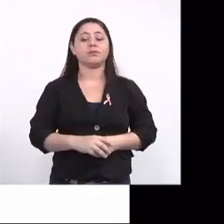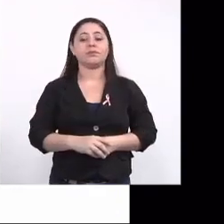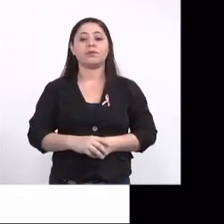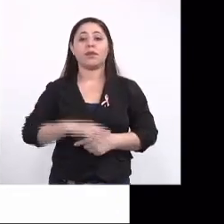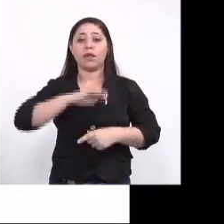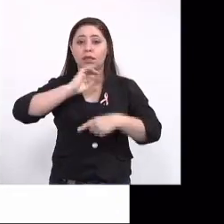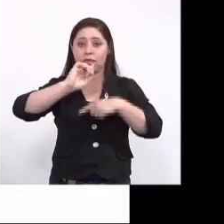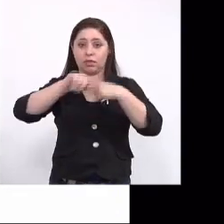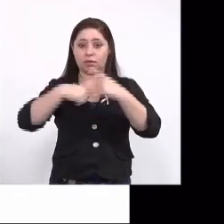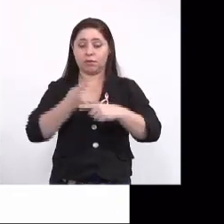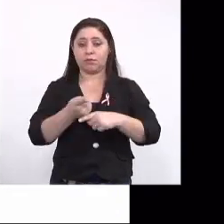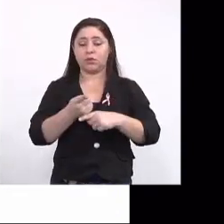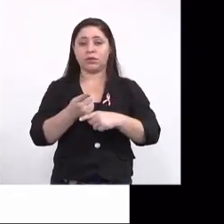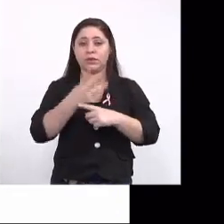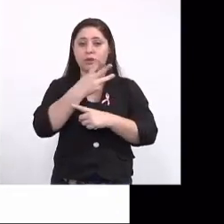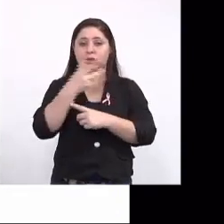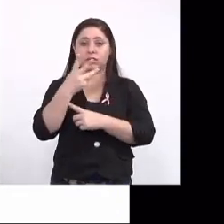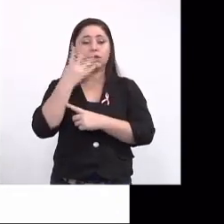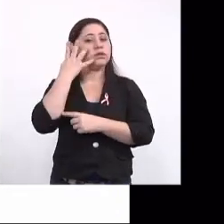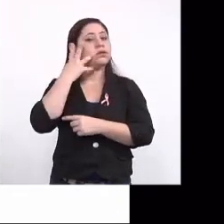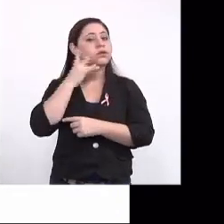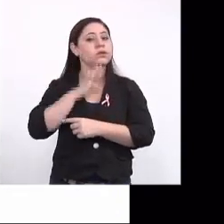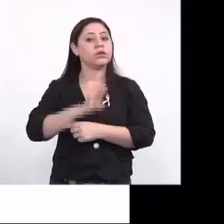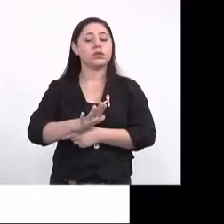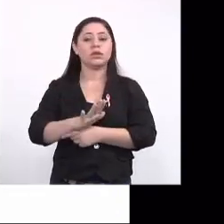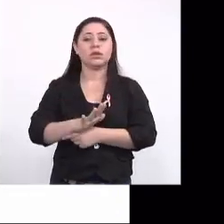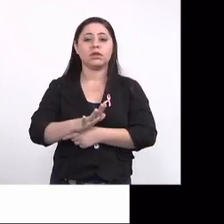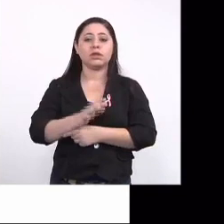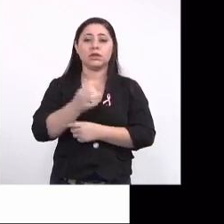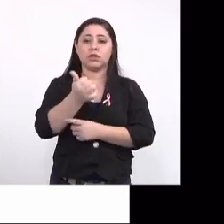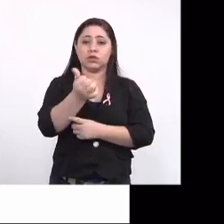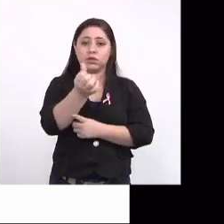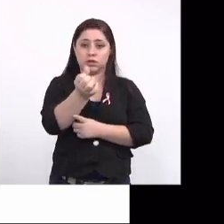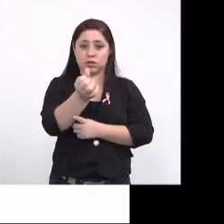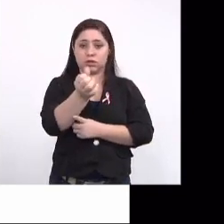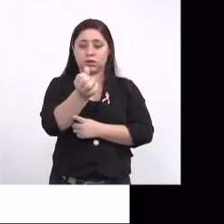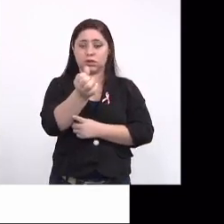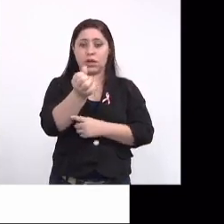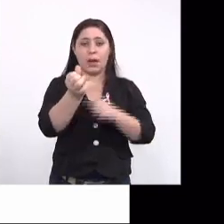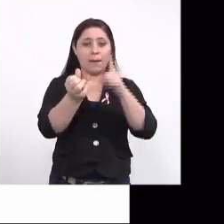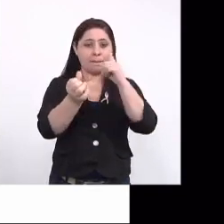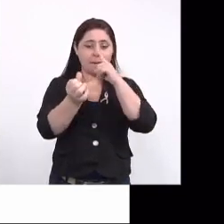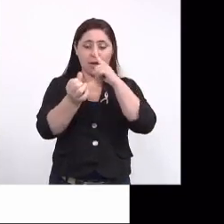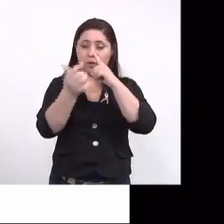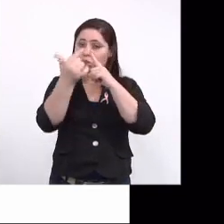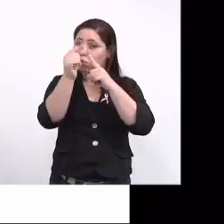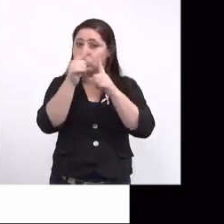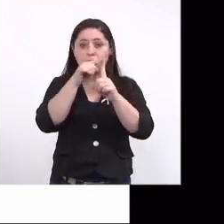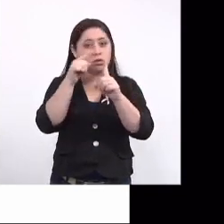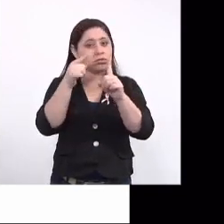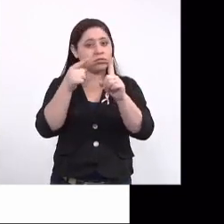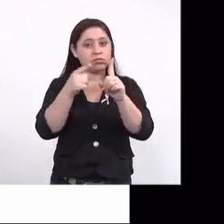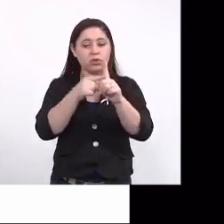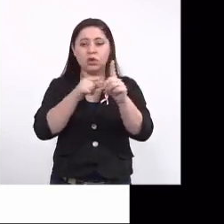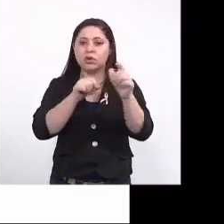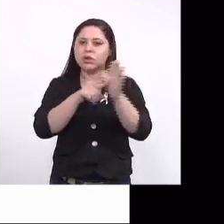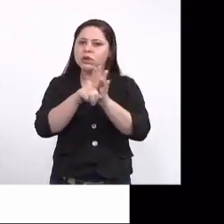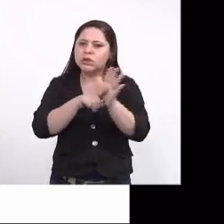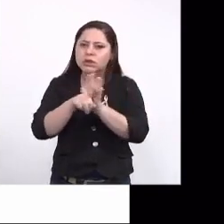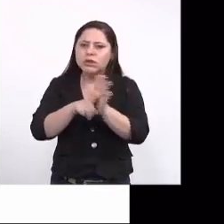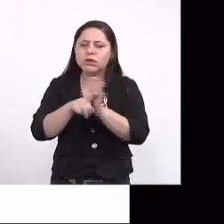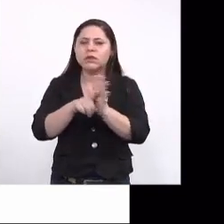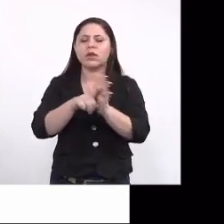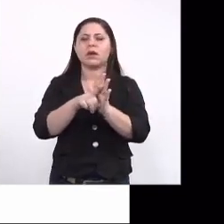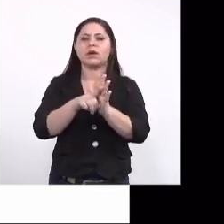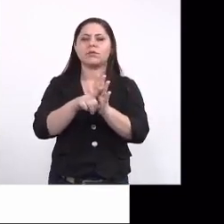Na sequência, entre essas 33, 16, a mãe não teve zika. Então, os exames laboratoriais da mãe